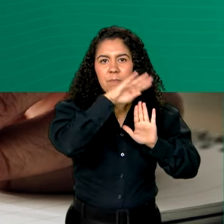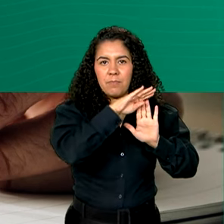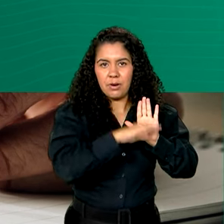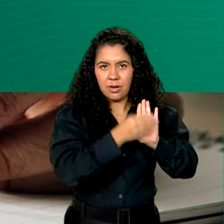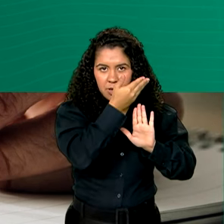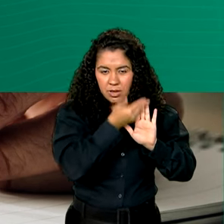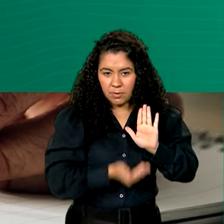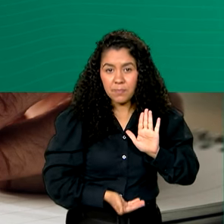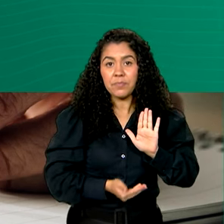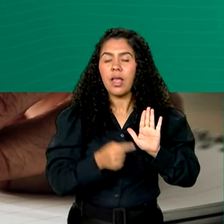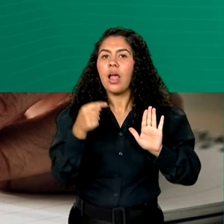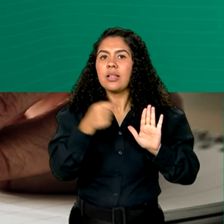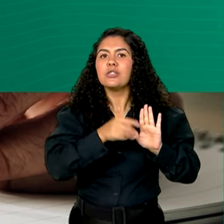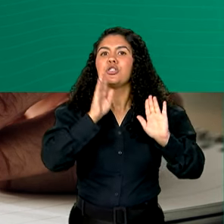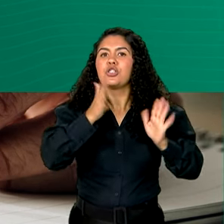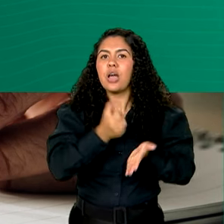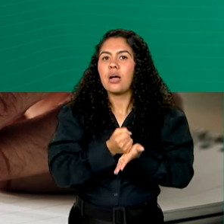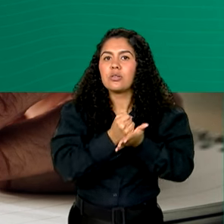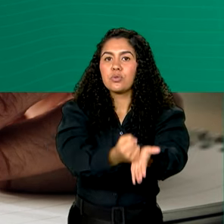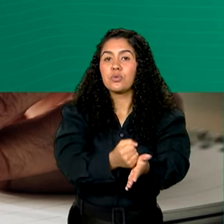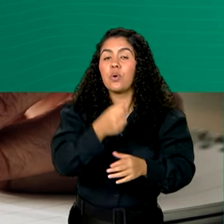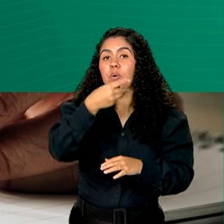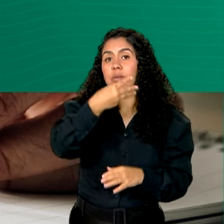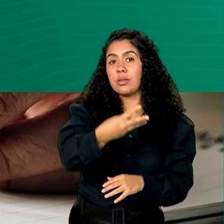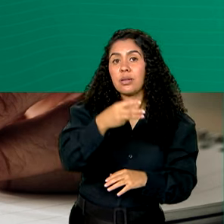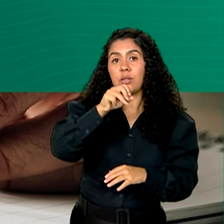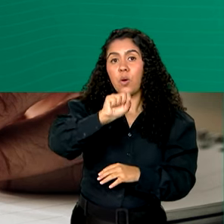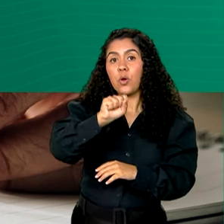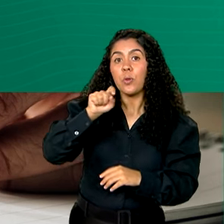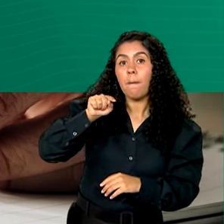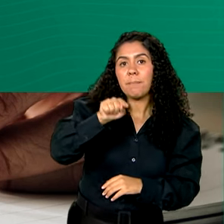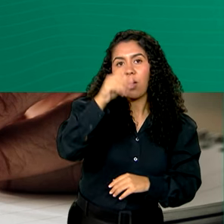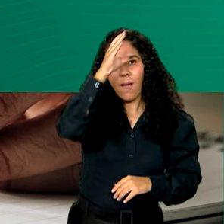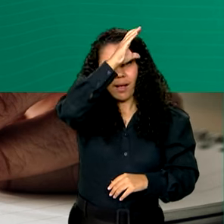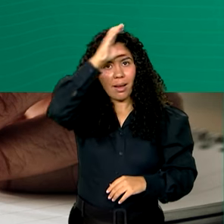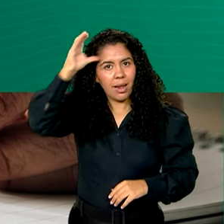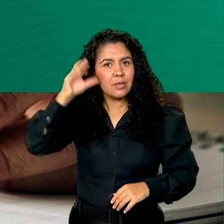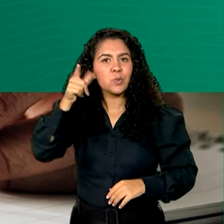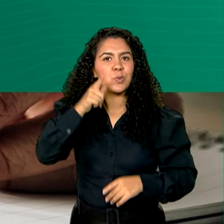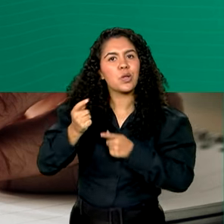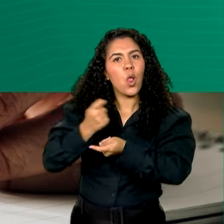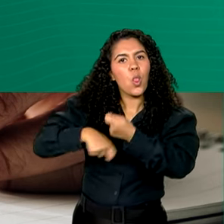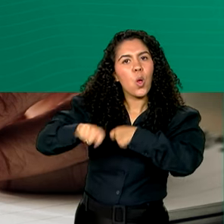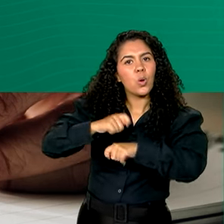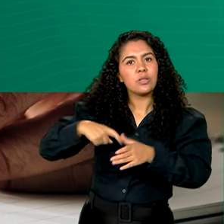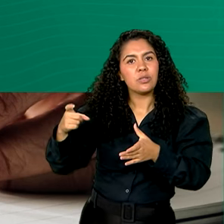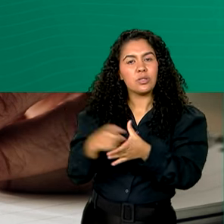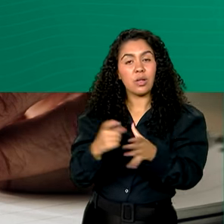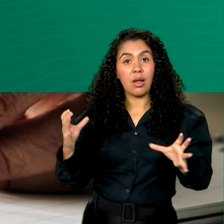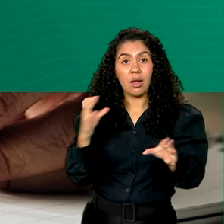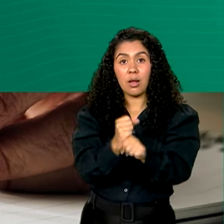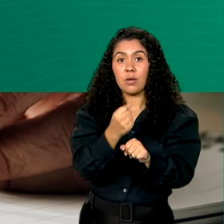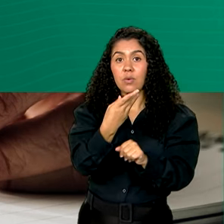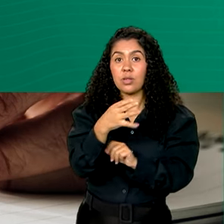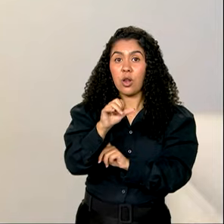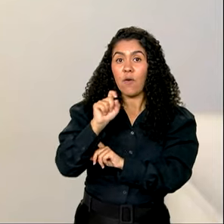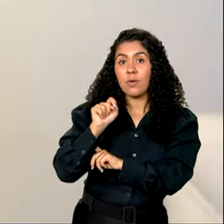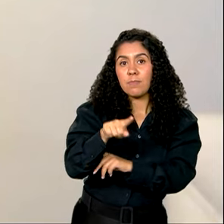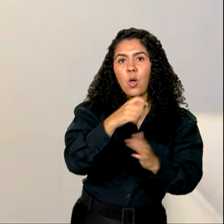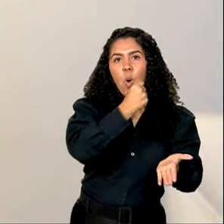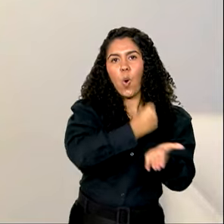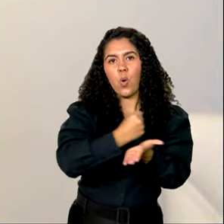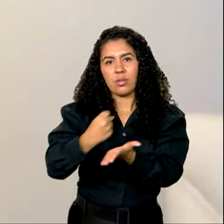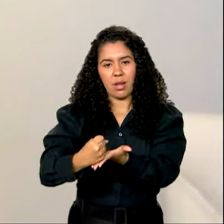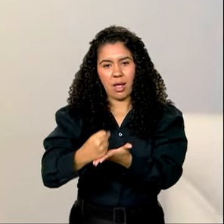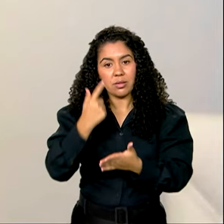O Desenrola já beneficiou 38 mil clientes com a renegociação de 49 mil contratos. A